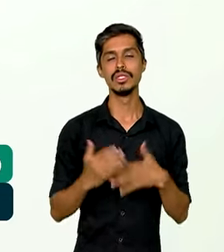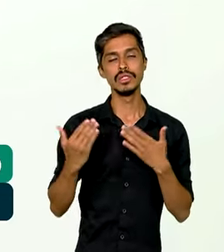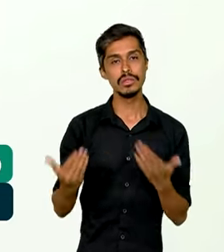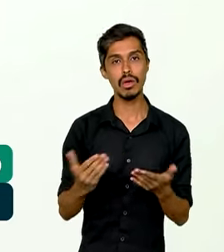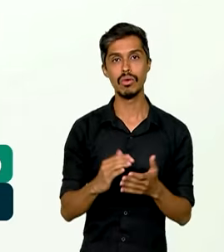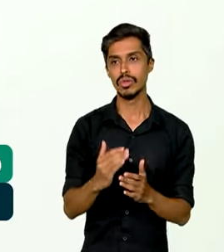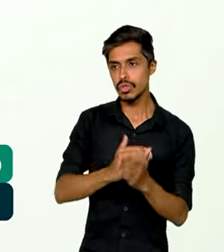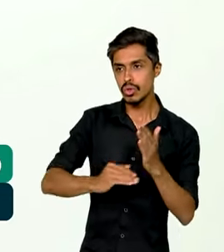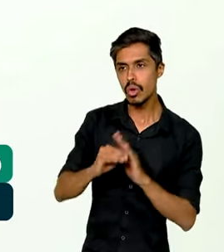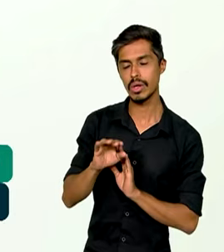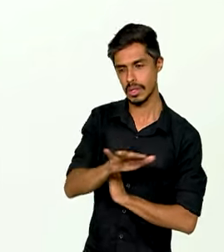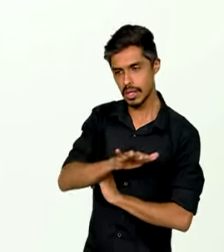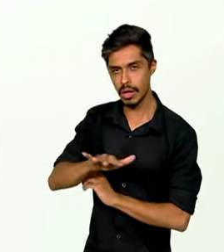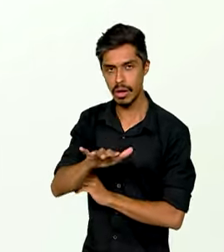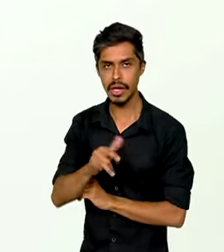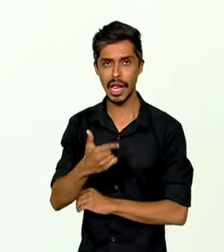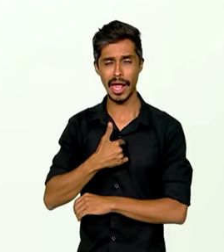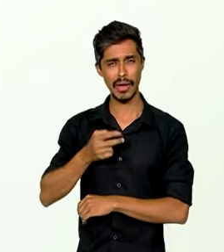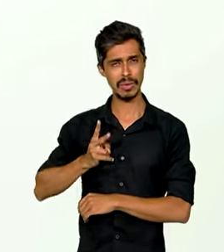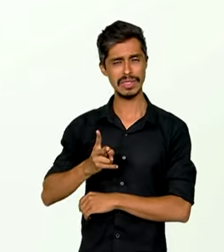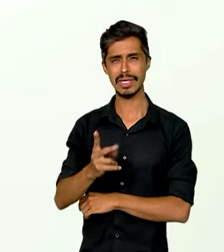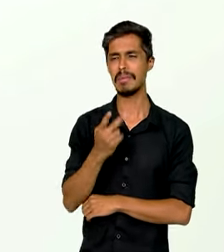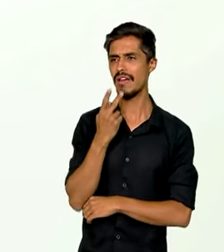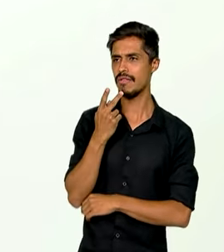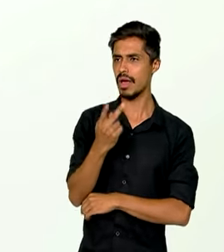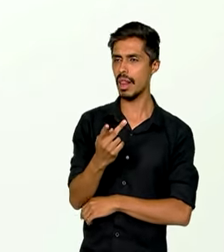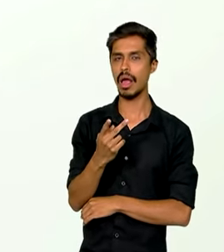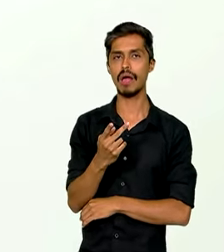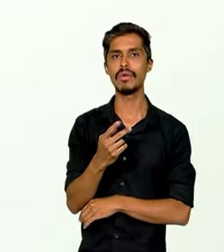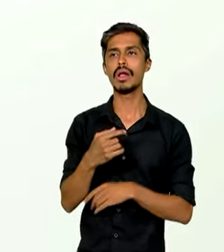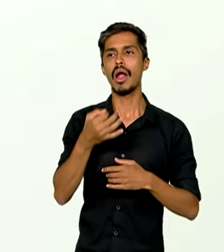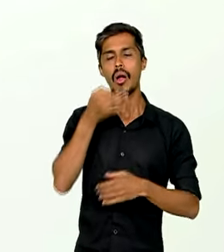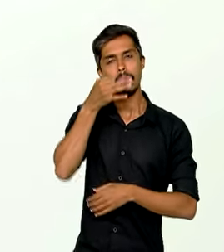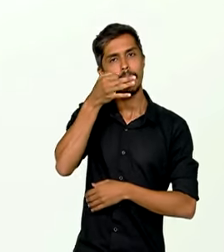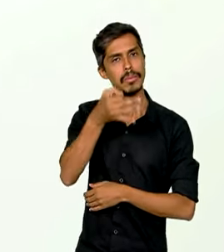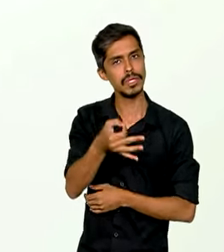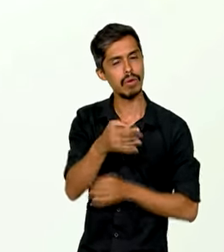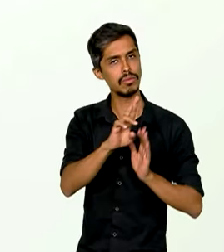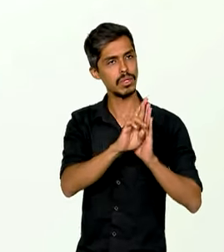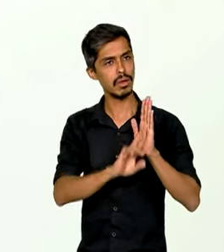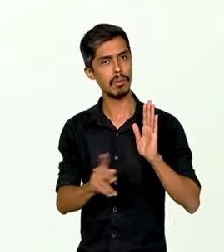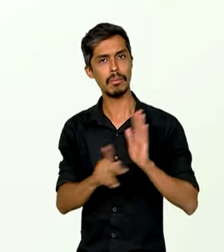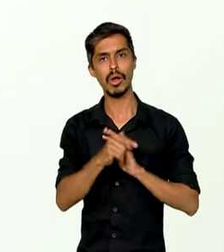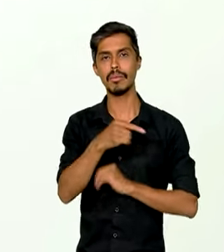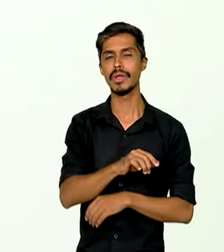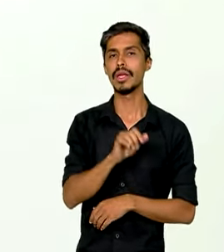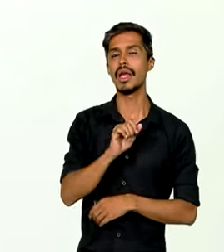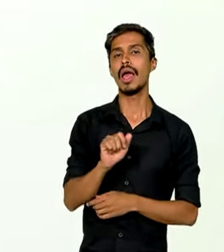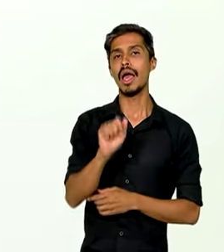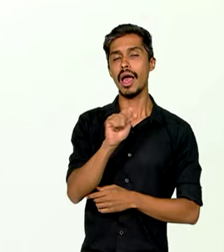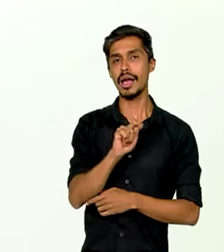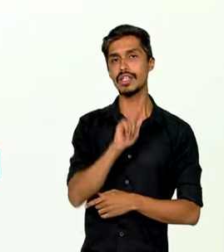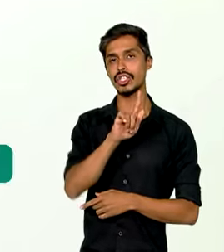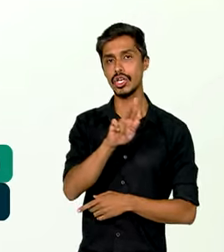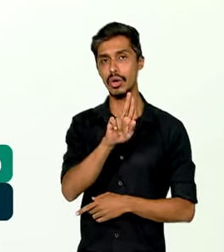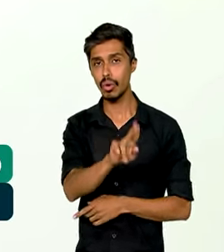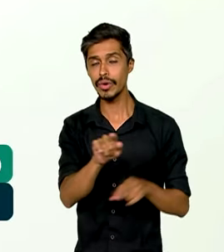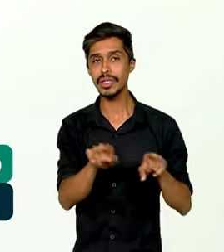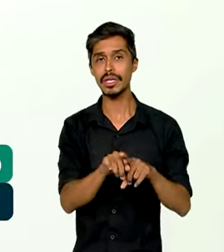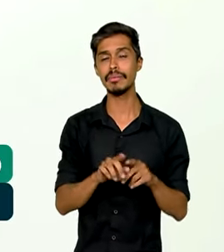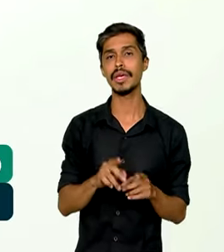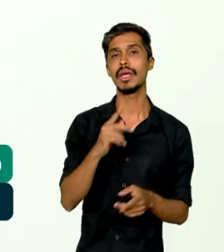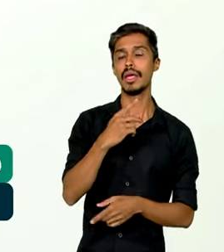ocasiões, eu fiz menção a um parecer da Advocacia-Geral da União e da Procuradoria